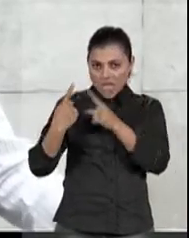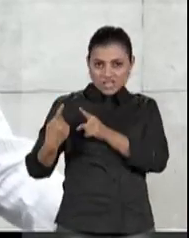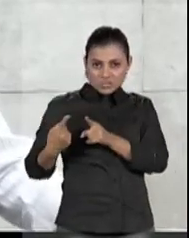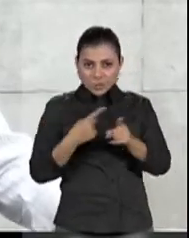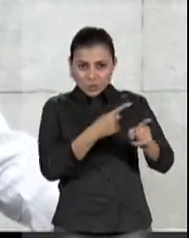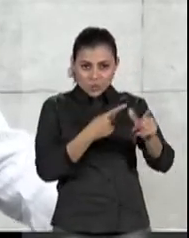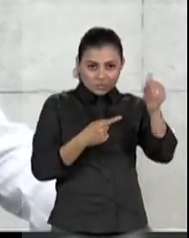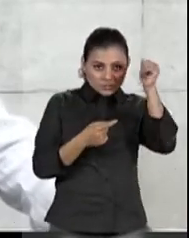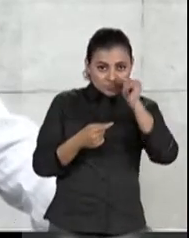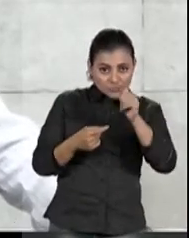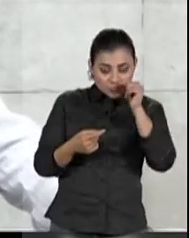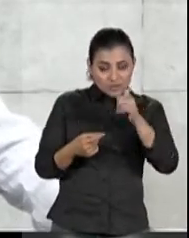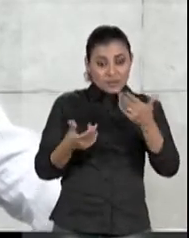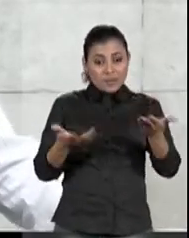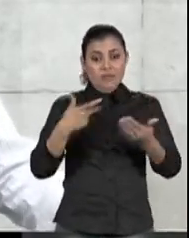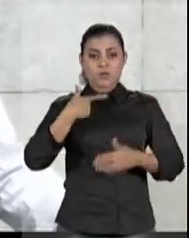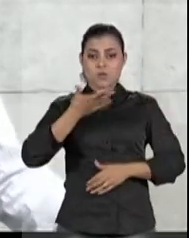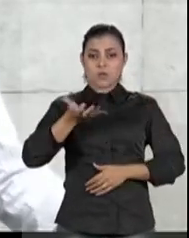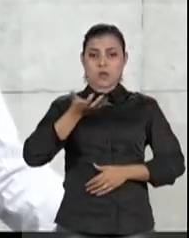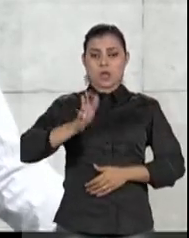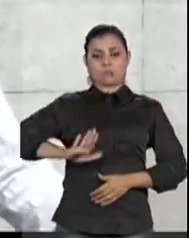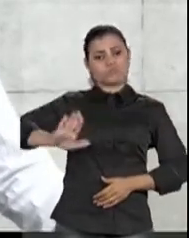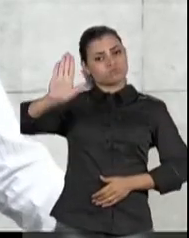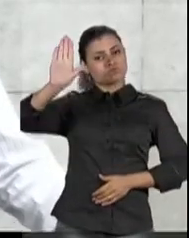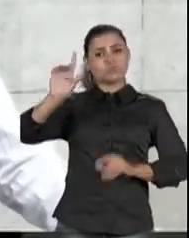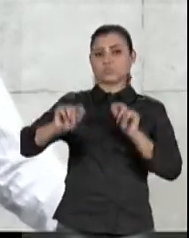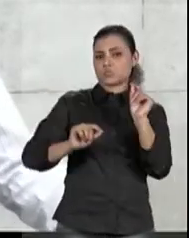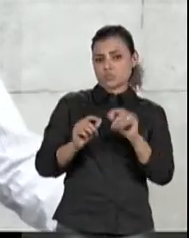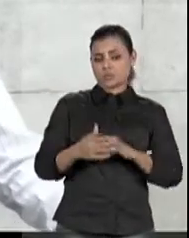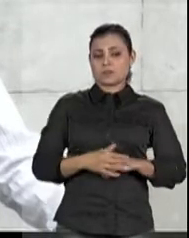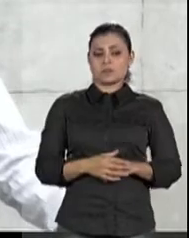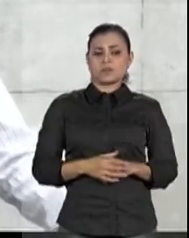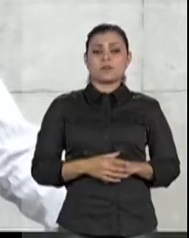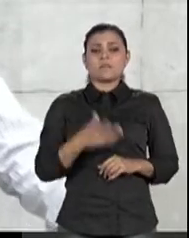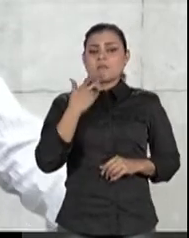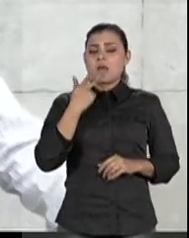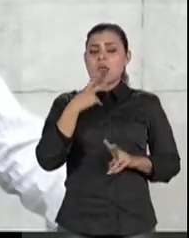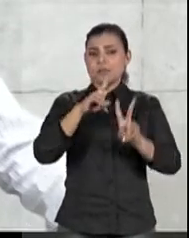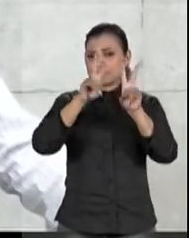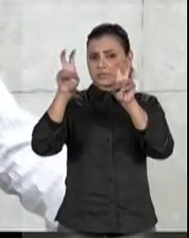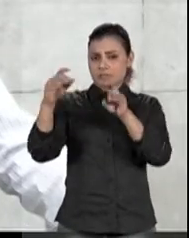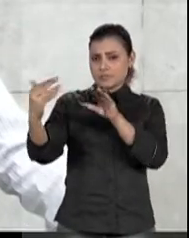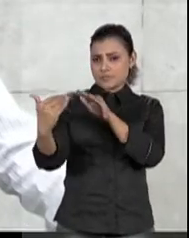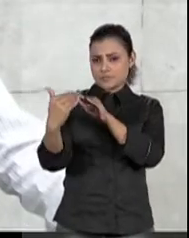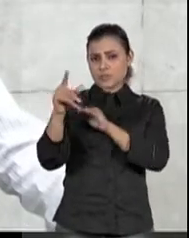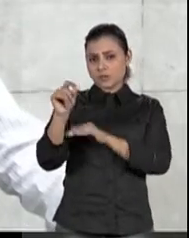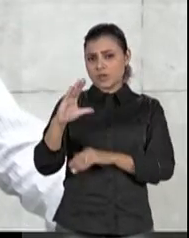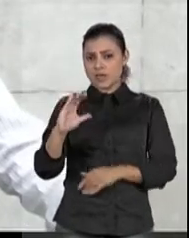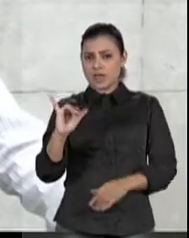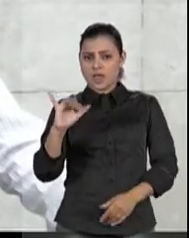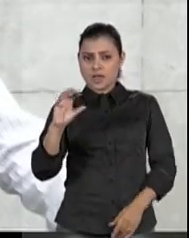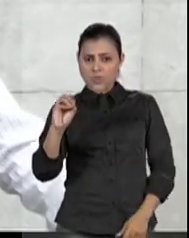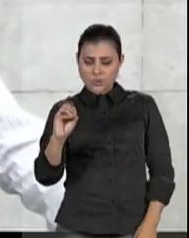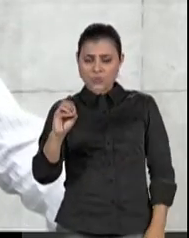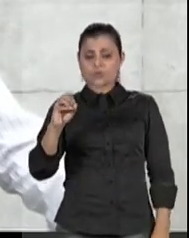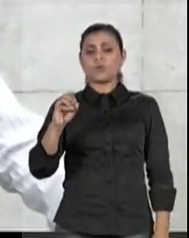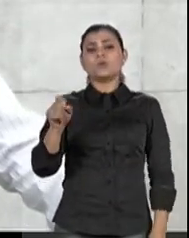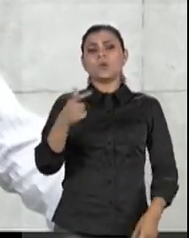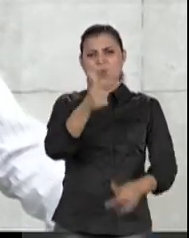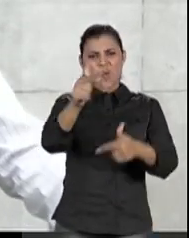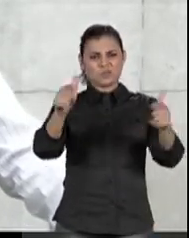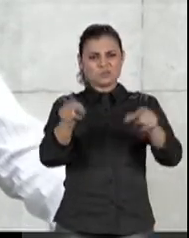mulheres, eu quero dizer, seguir mais ou menos aqui a linha do que disse o vereador Caio Miranda e outros também,